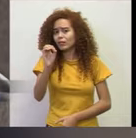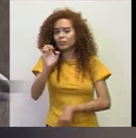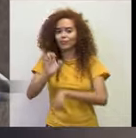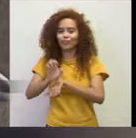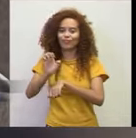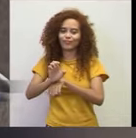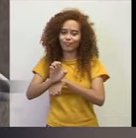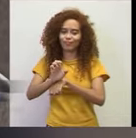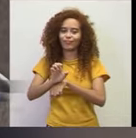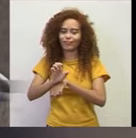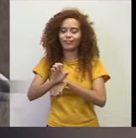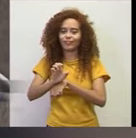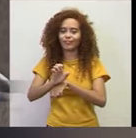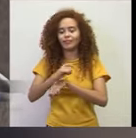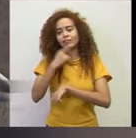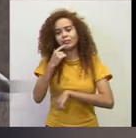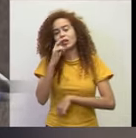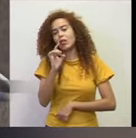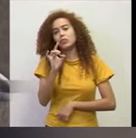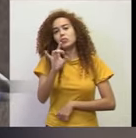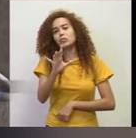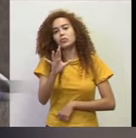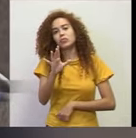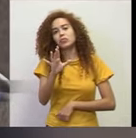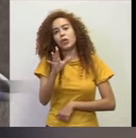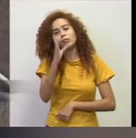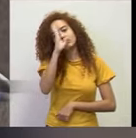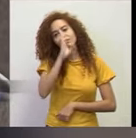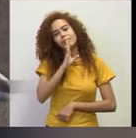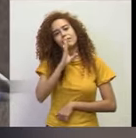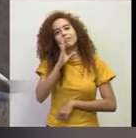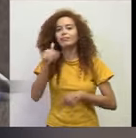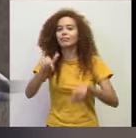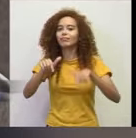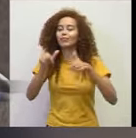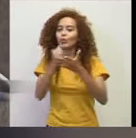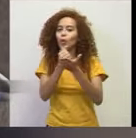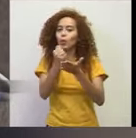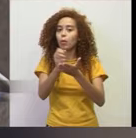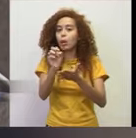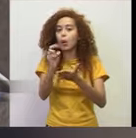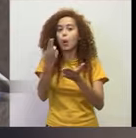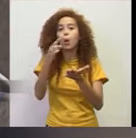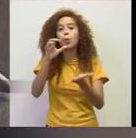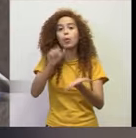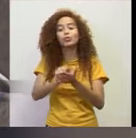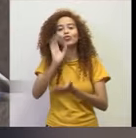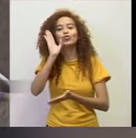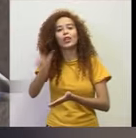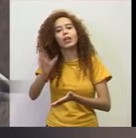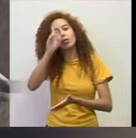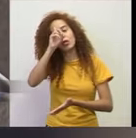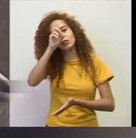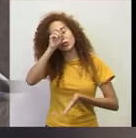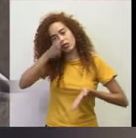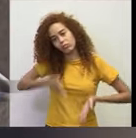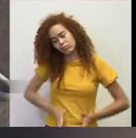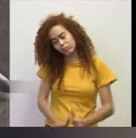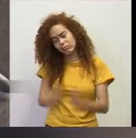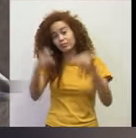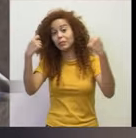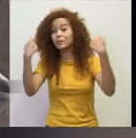Estado. Então, não basta apenas a gratuidade do registro, nem o registro direto na maternidade. É